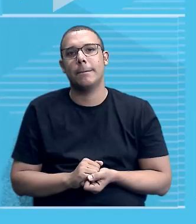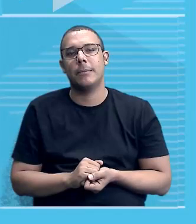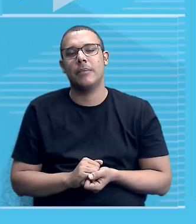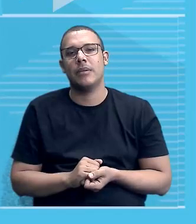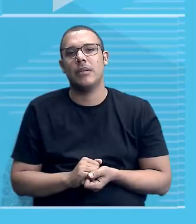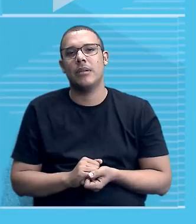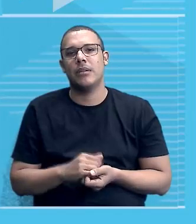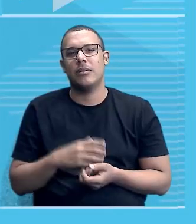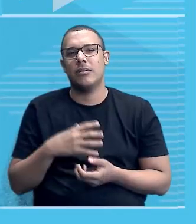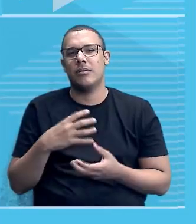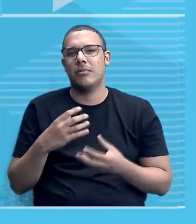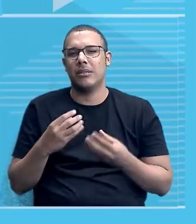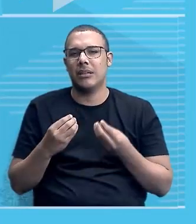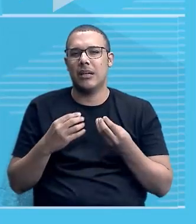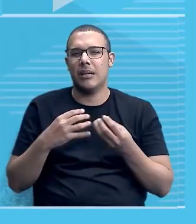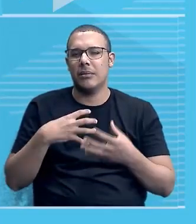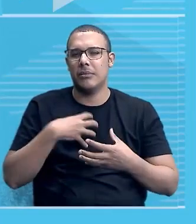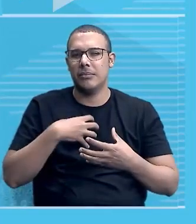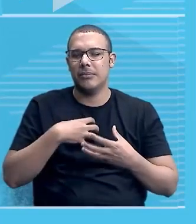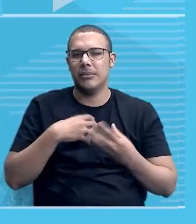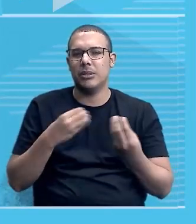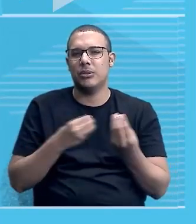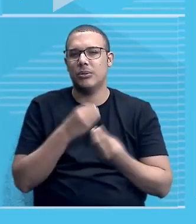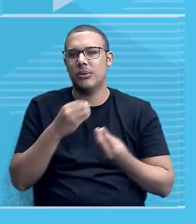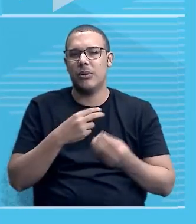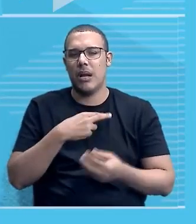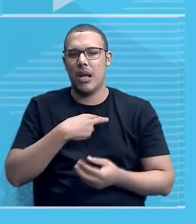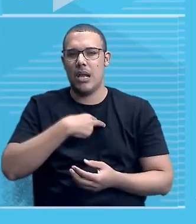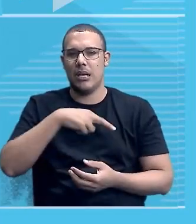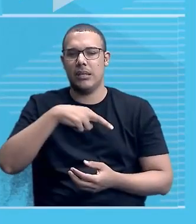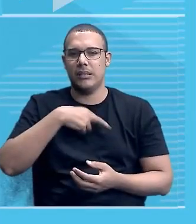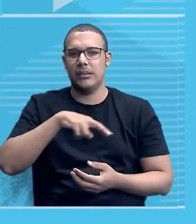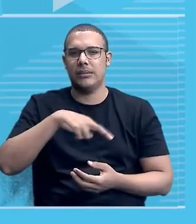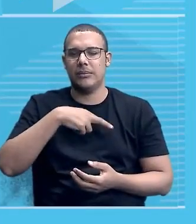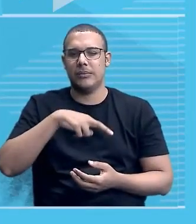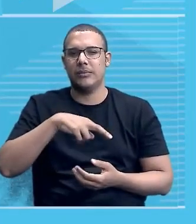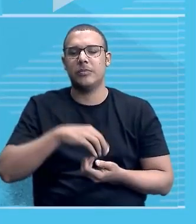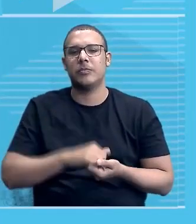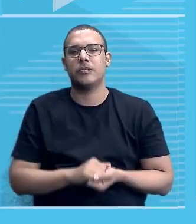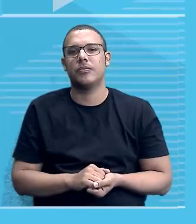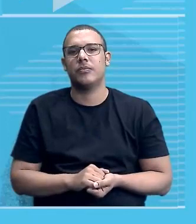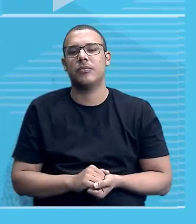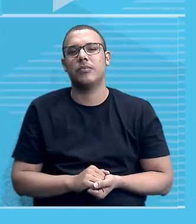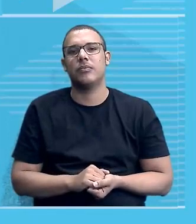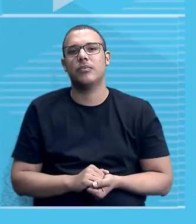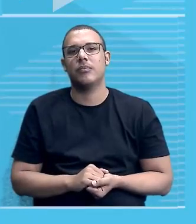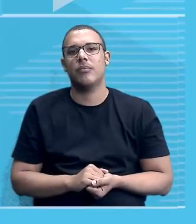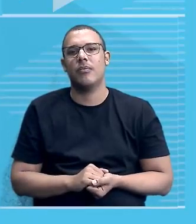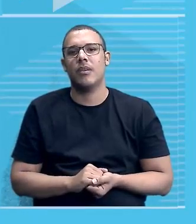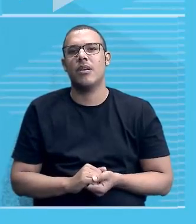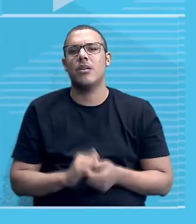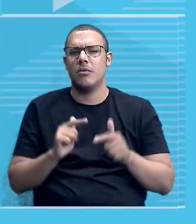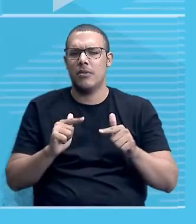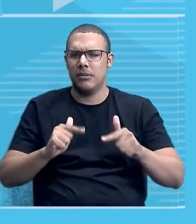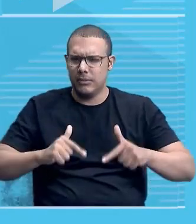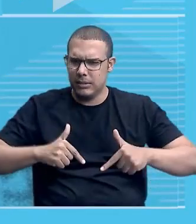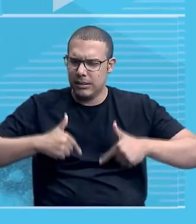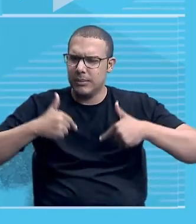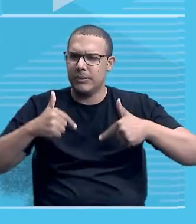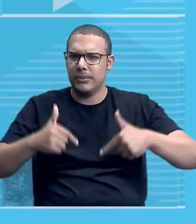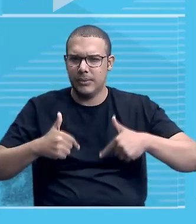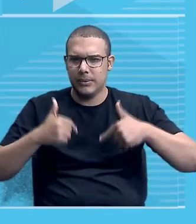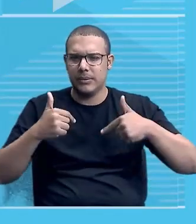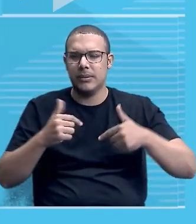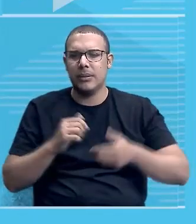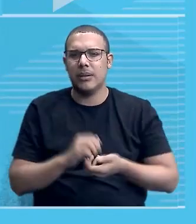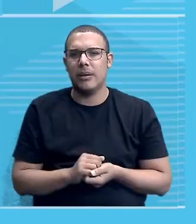sentimento religioso, ah, meu irmão, ah, minha irmã, pois é este povo vai lutar com tudo, porque eles